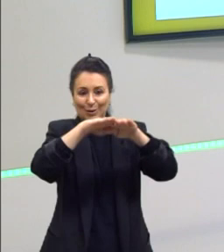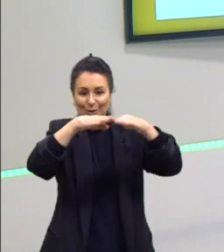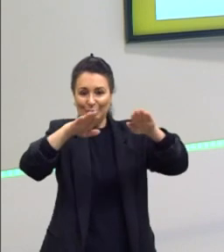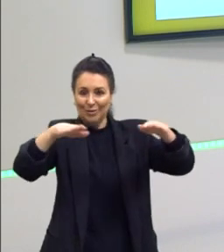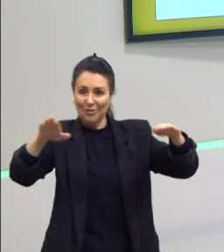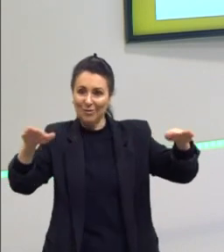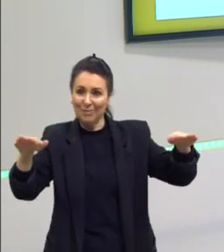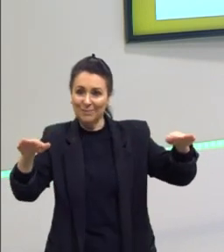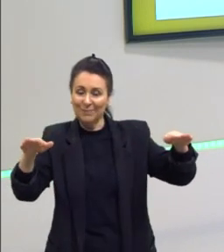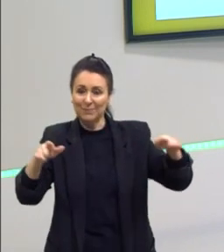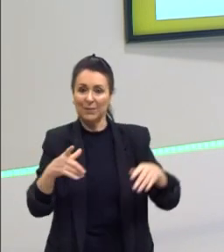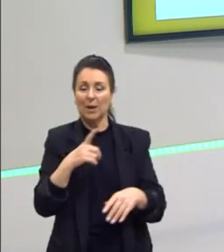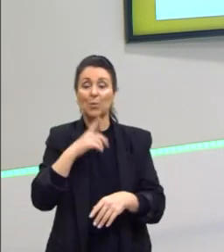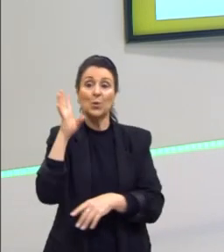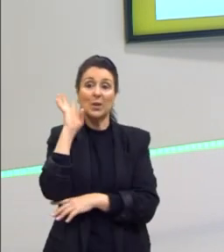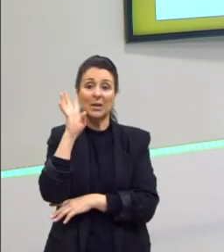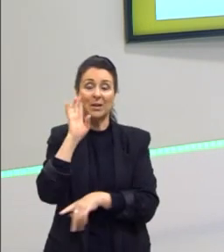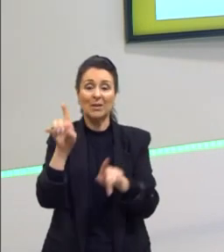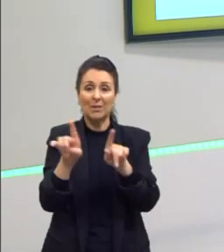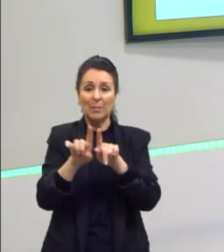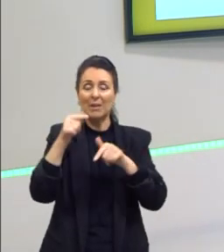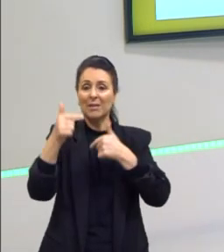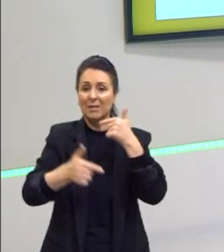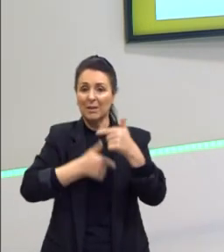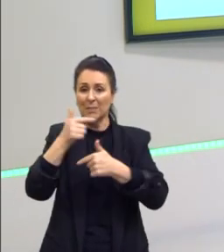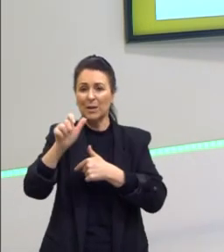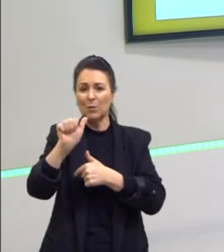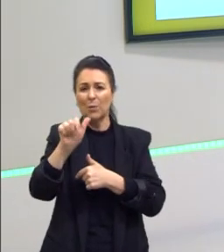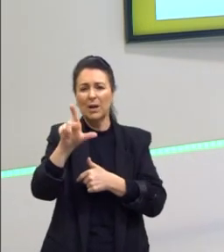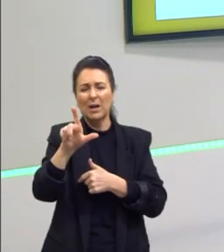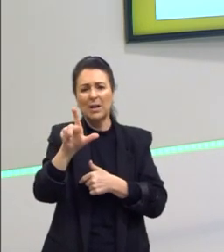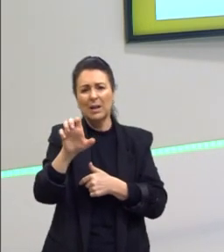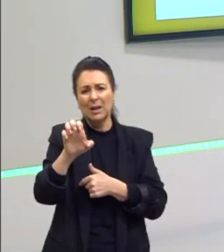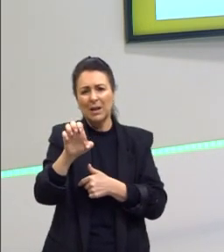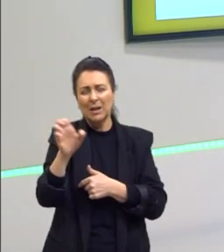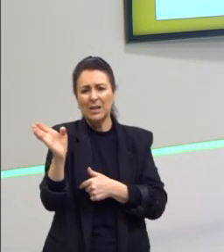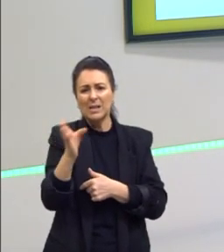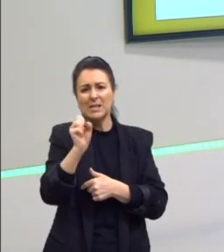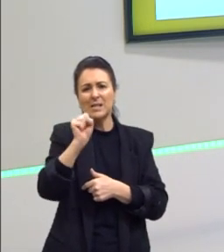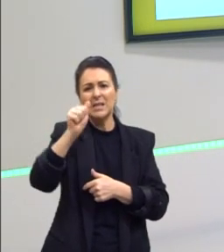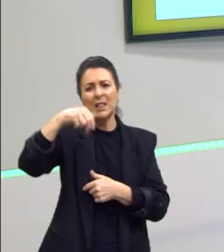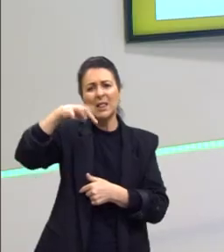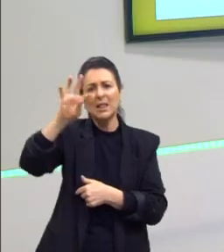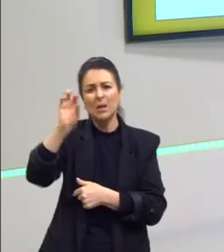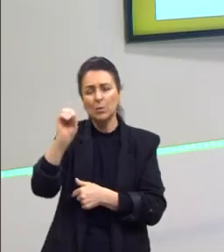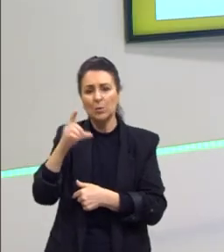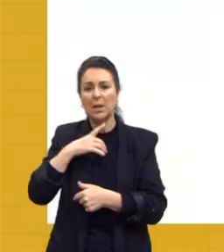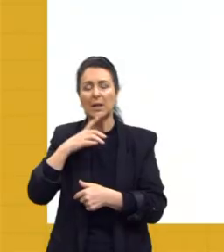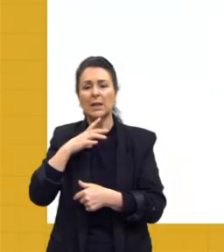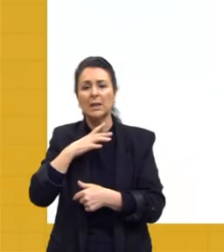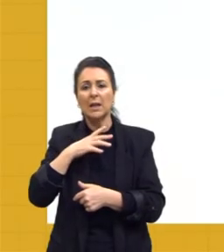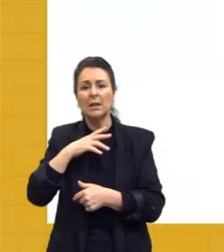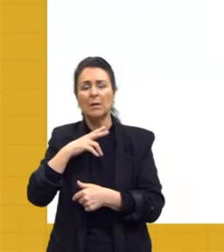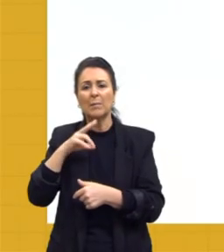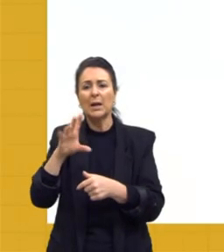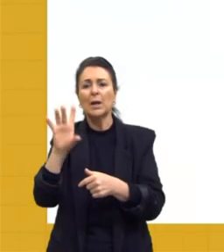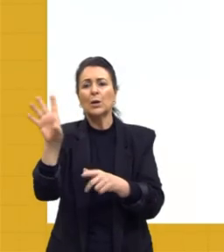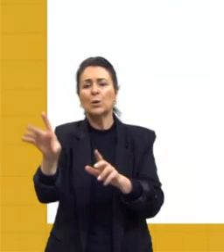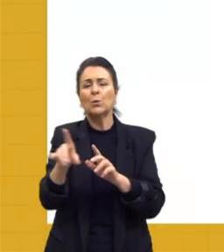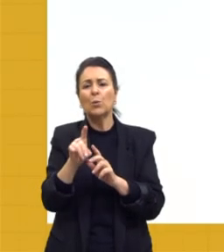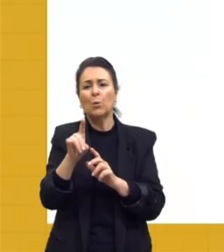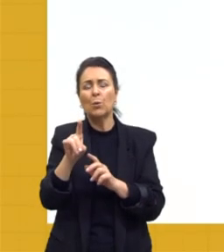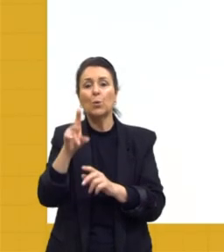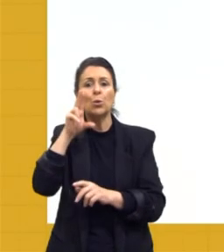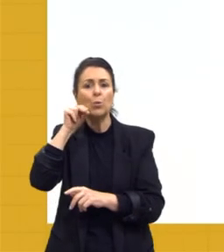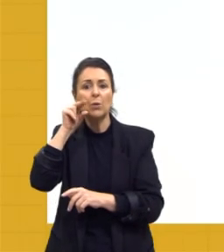E é muito legal também esse trabalho do Alê Santos. Ele tem ali uma conta no Twitter, arroba Savage Fiction.